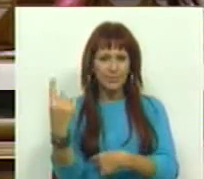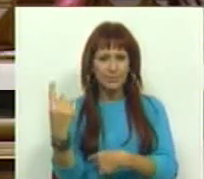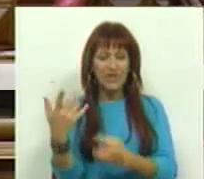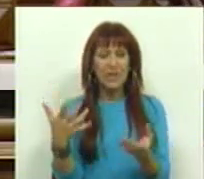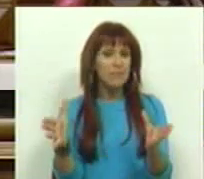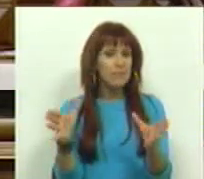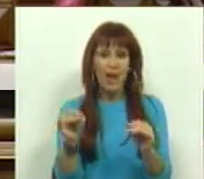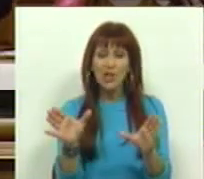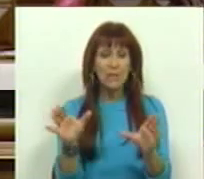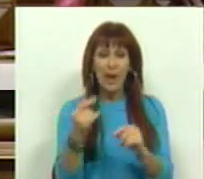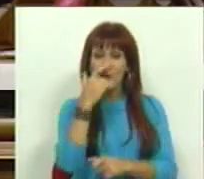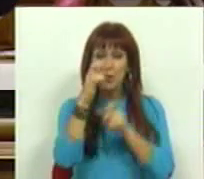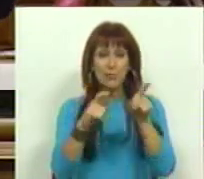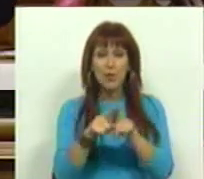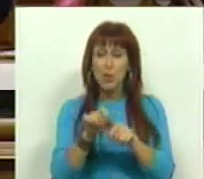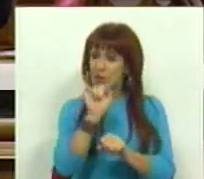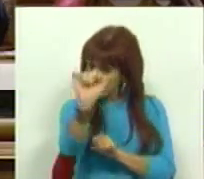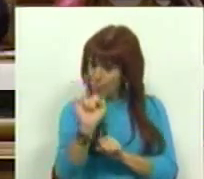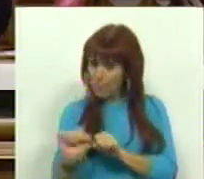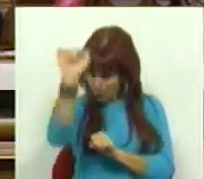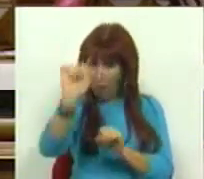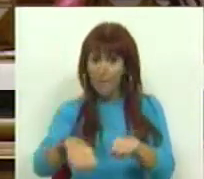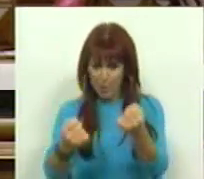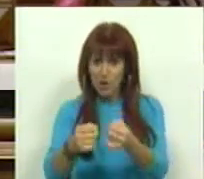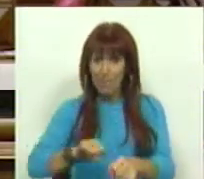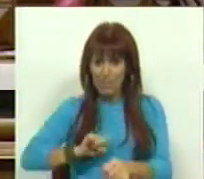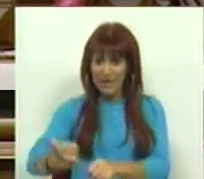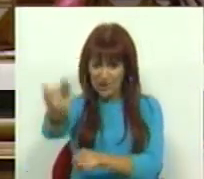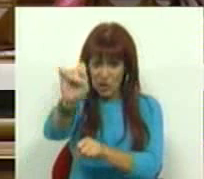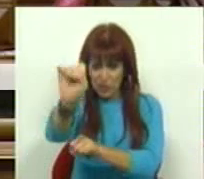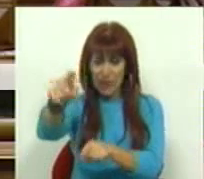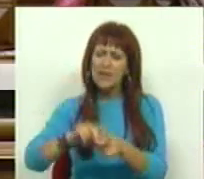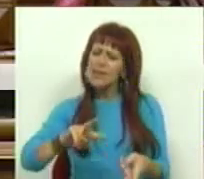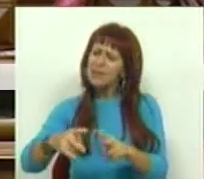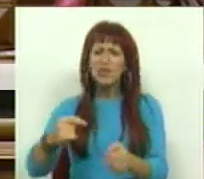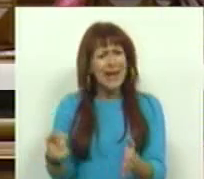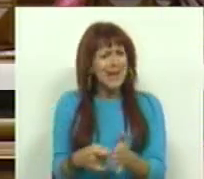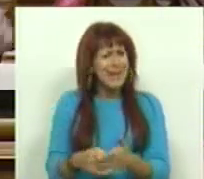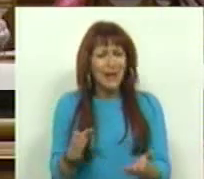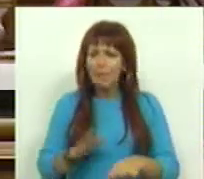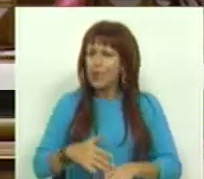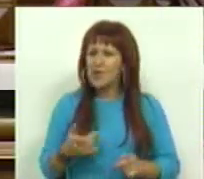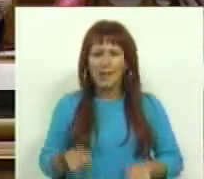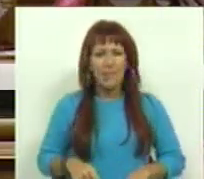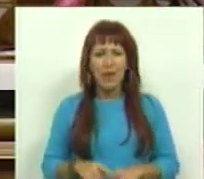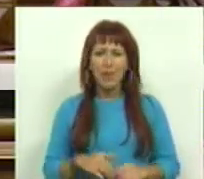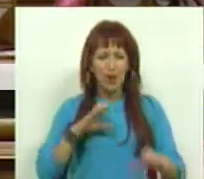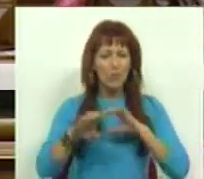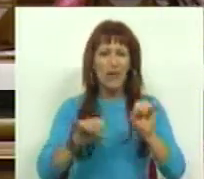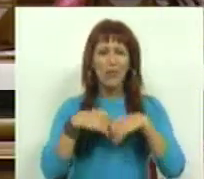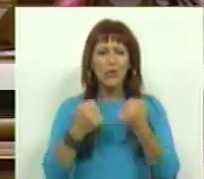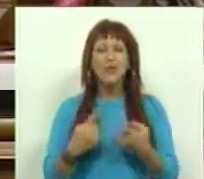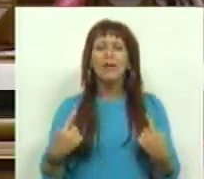E há cada vez mais gente dos vossos próprios partidos a saber que estas alterações são necessárias e por isso também na comunicação